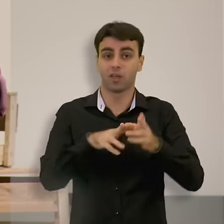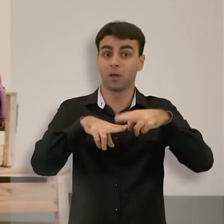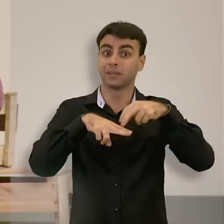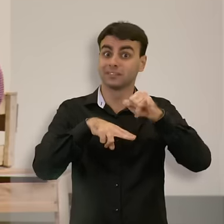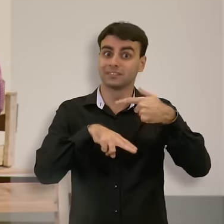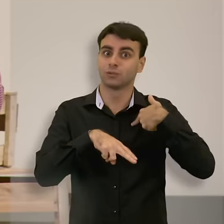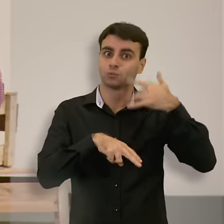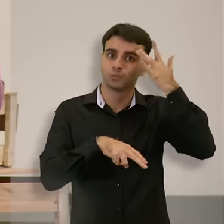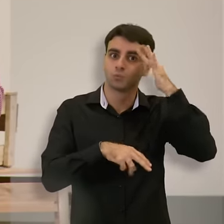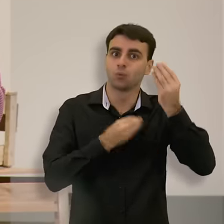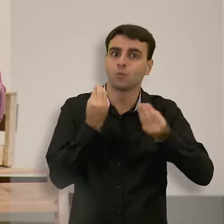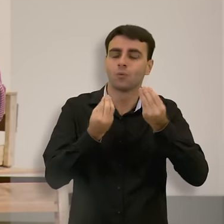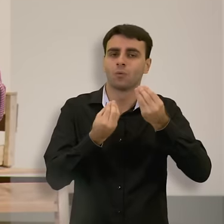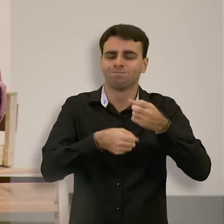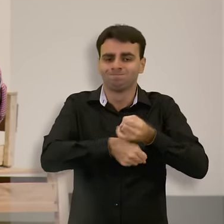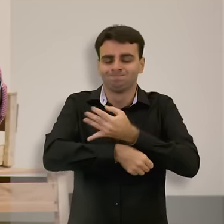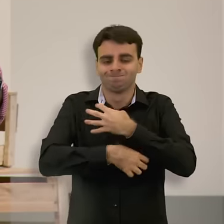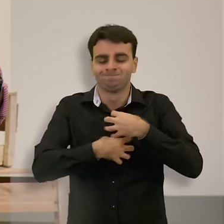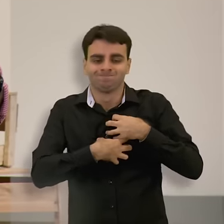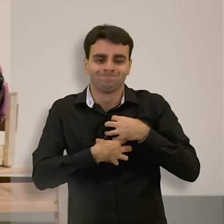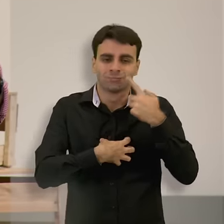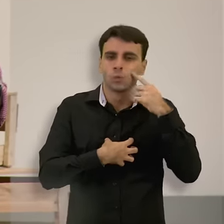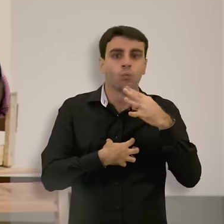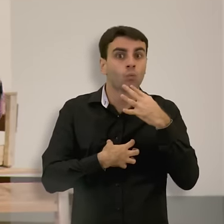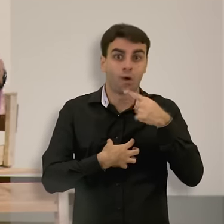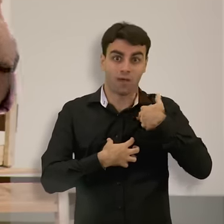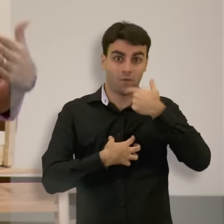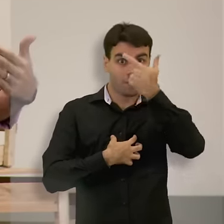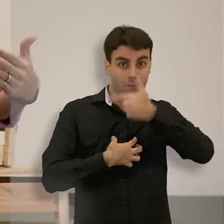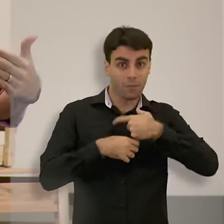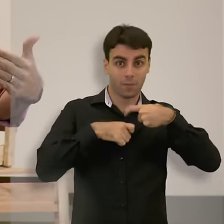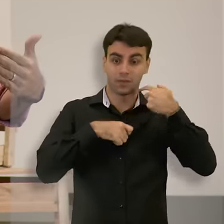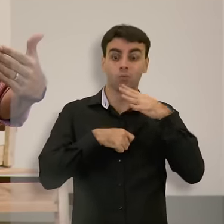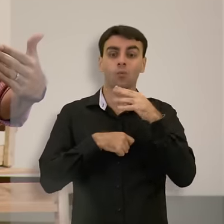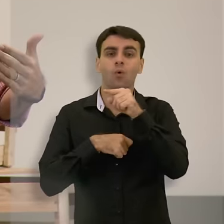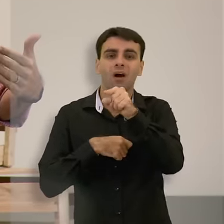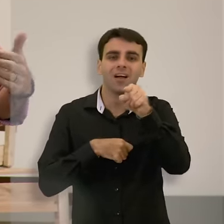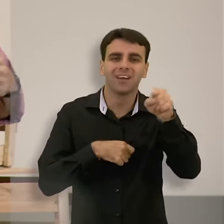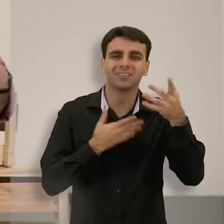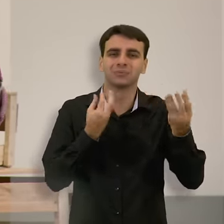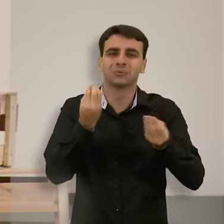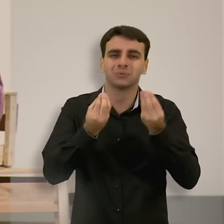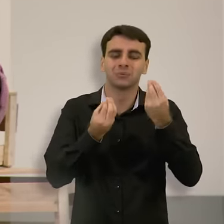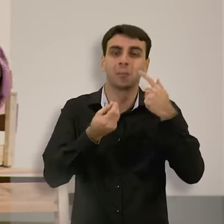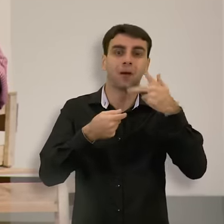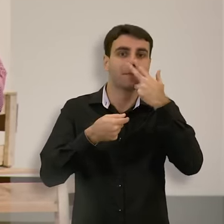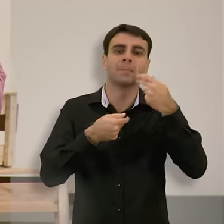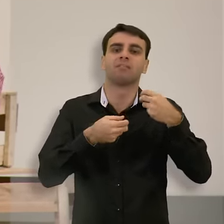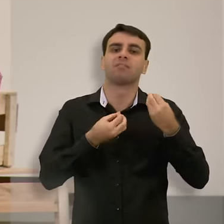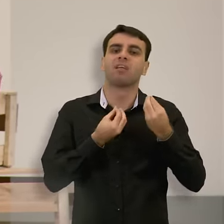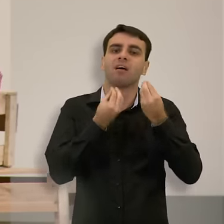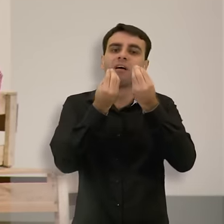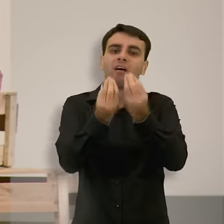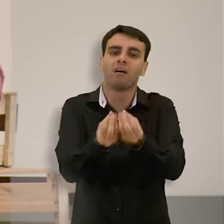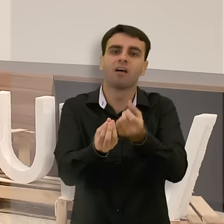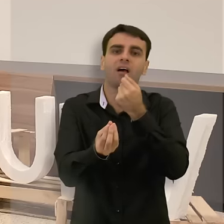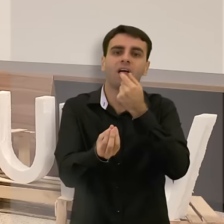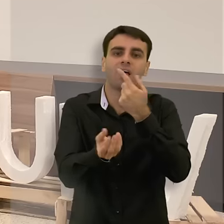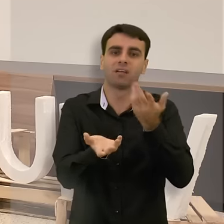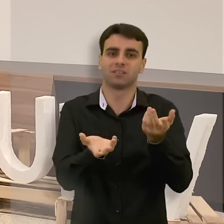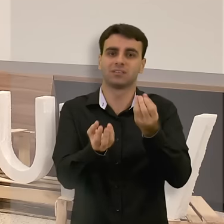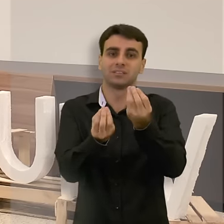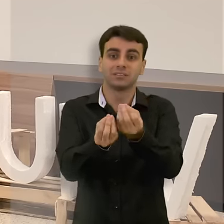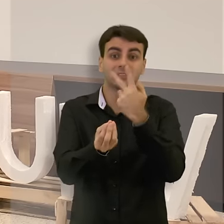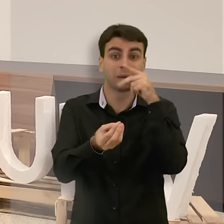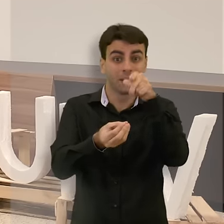quando eu não sei lidar com as emoções dos meus pacientes e, na alternativa disso, eu ofereço remédios, eu estou